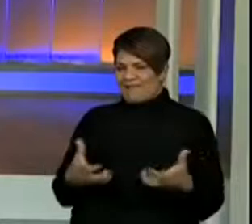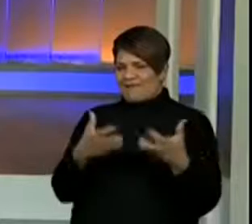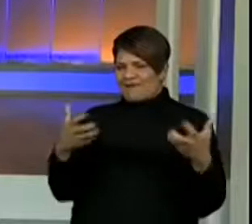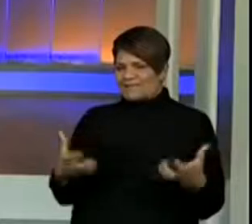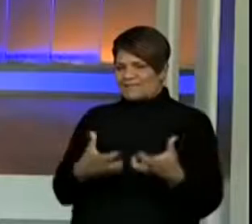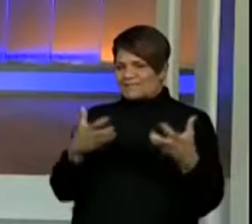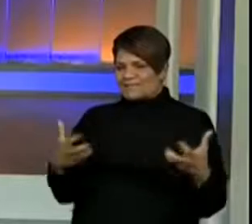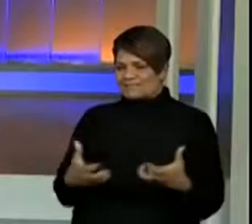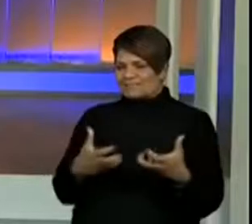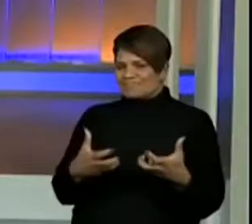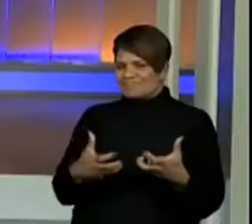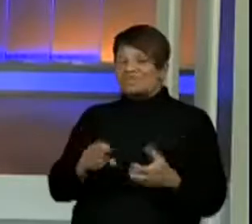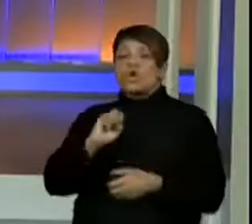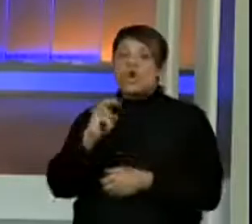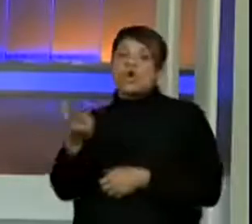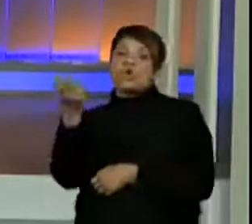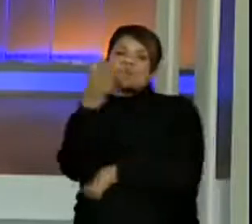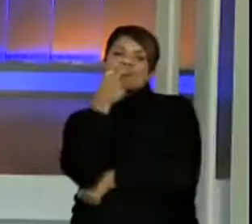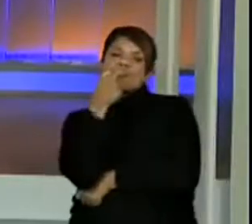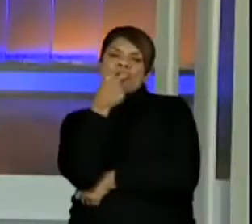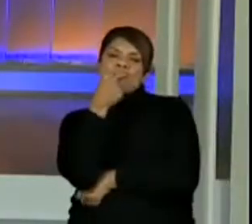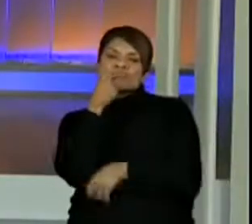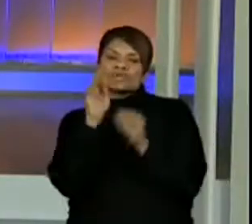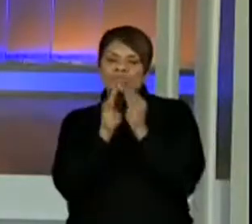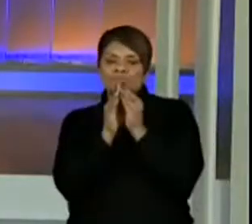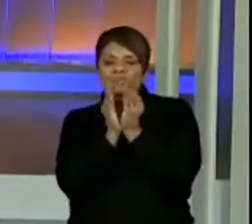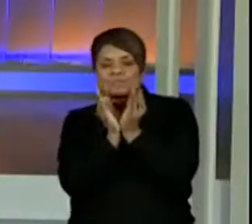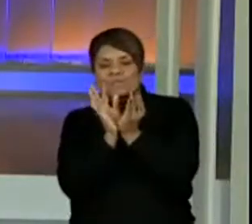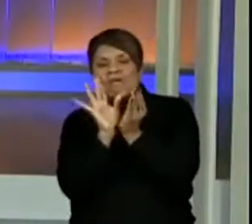ou uma bolacha recheada?